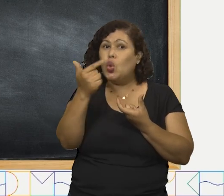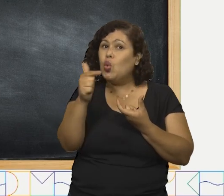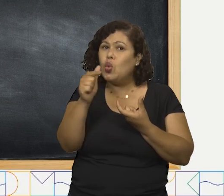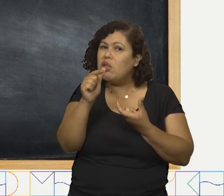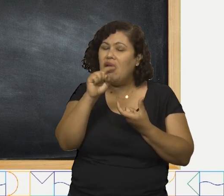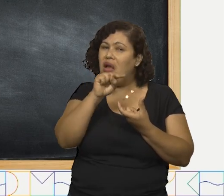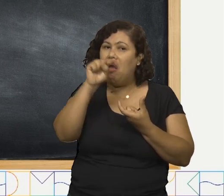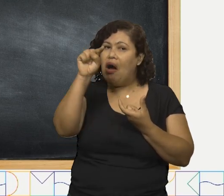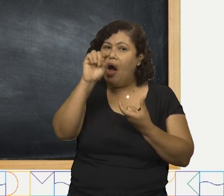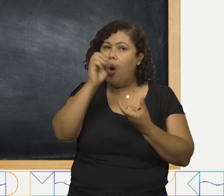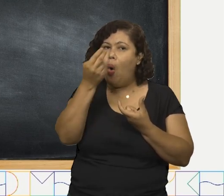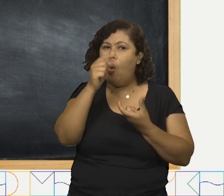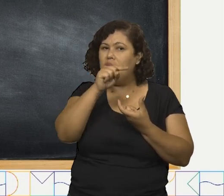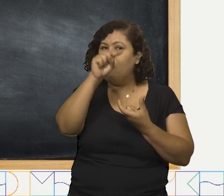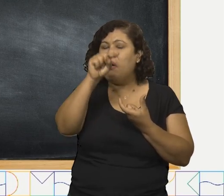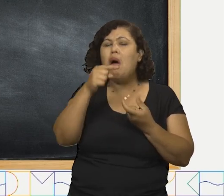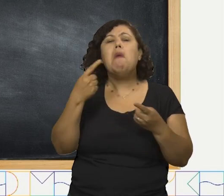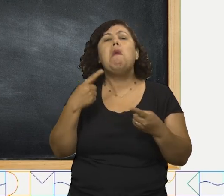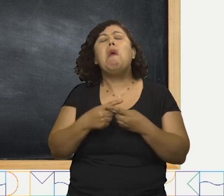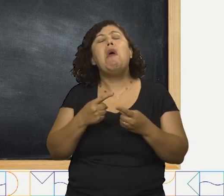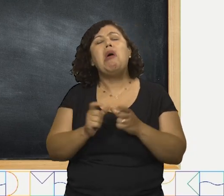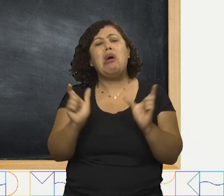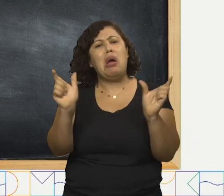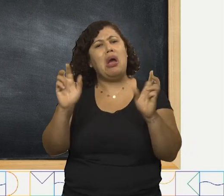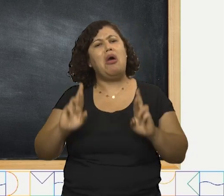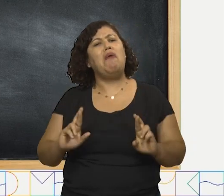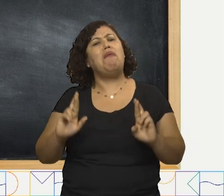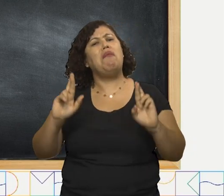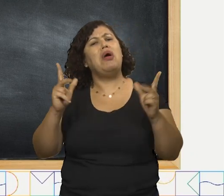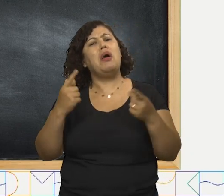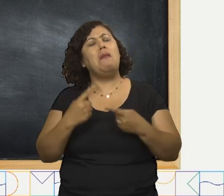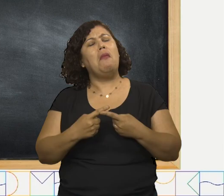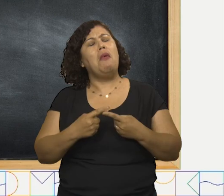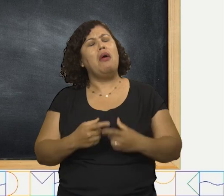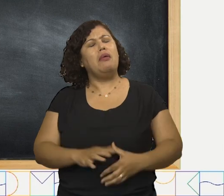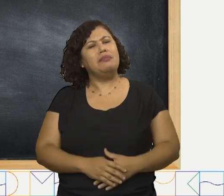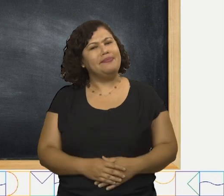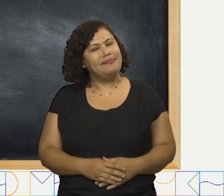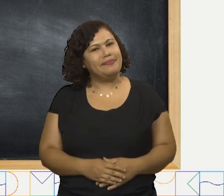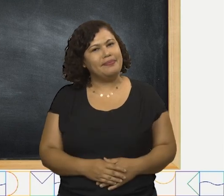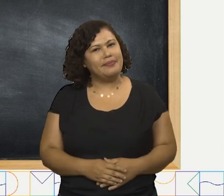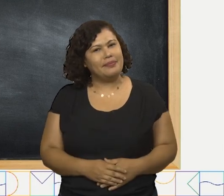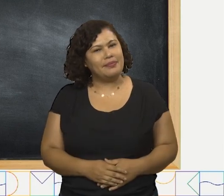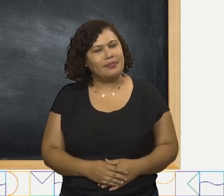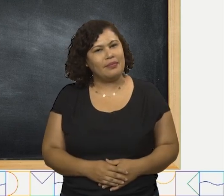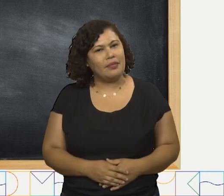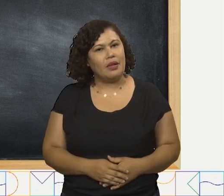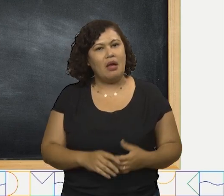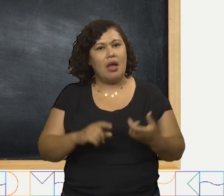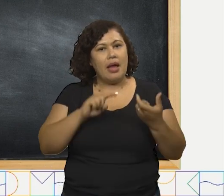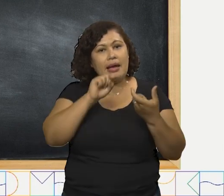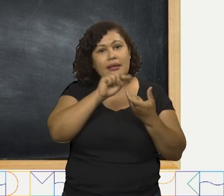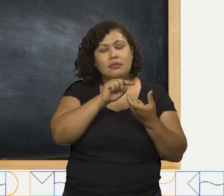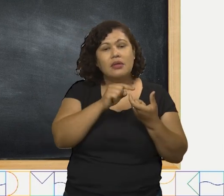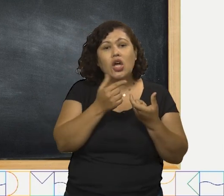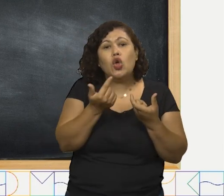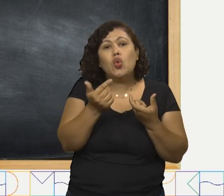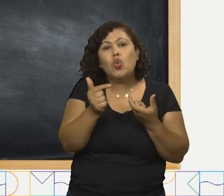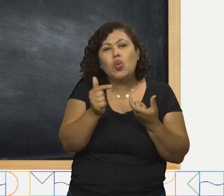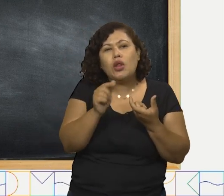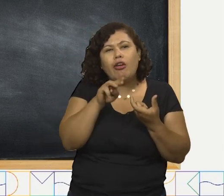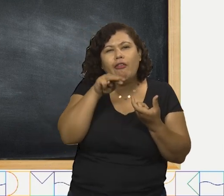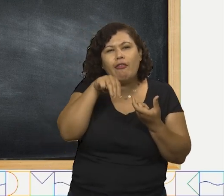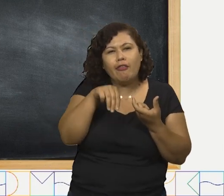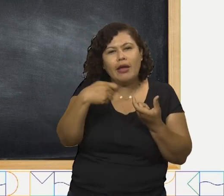E por qual motivo a palavra mesa não foi acentuada? Porque ela termina com A e A